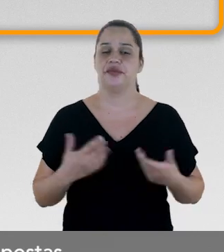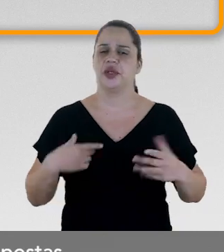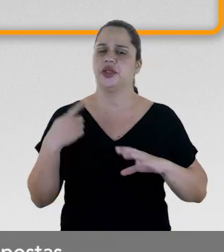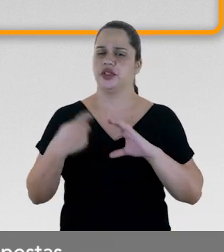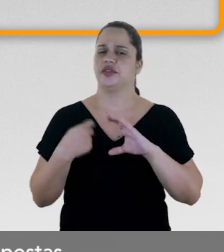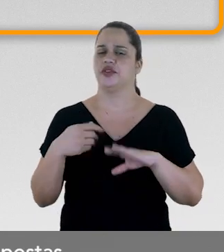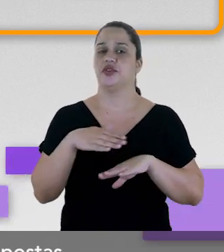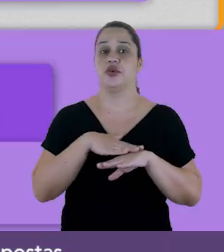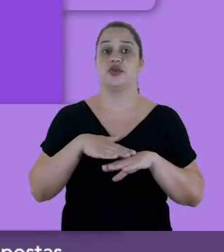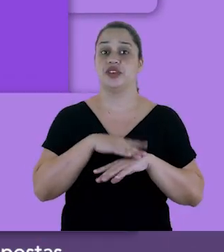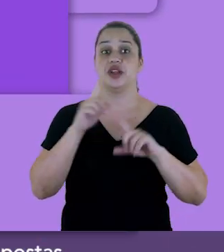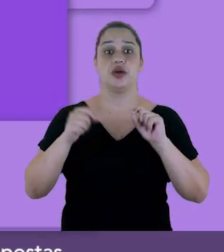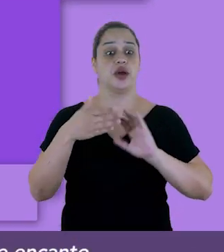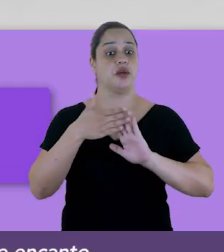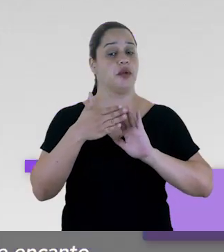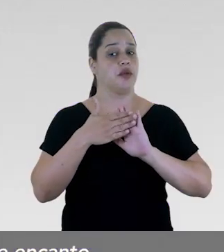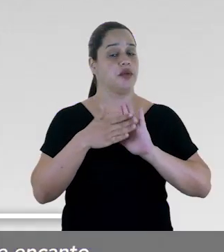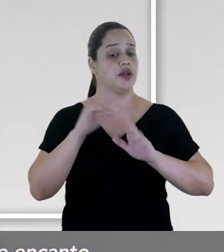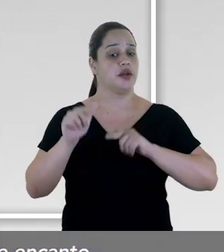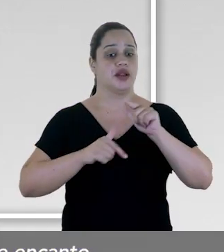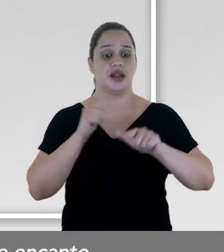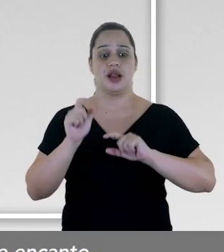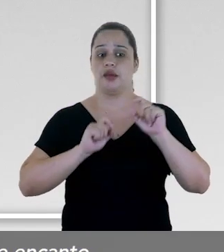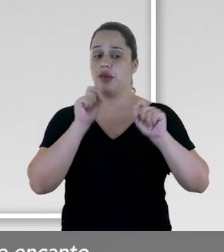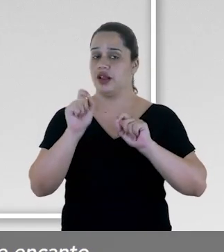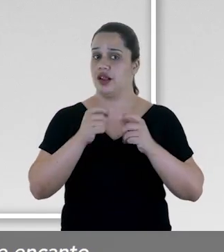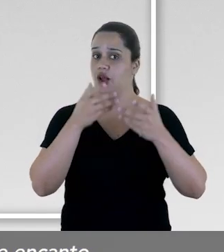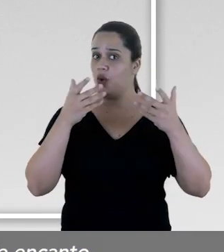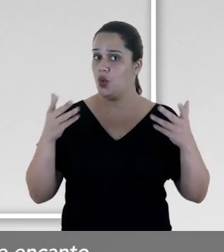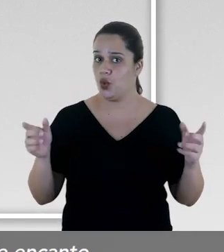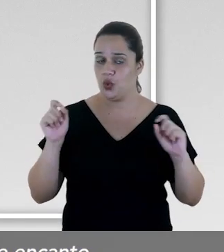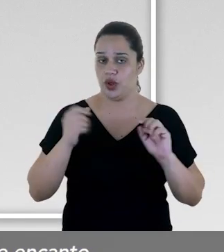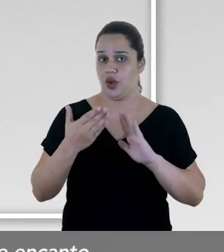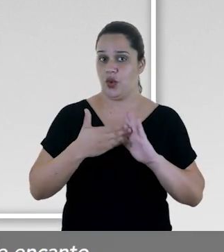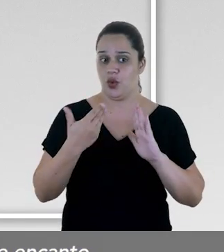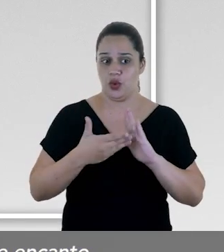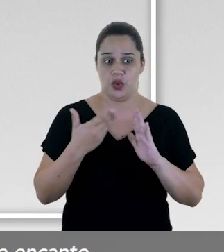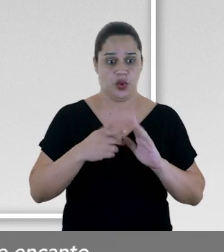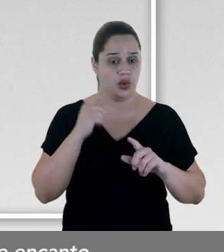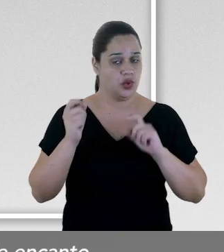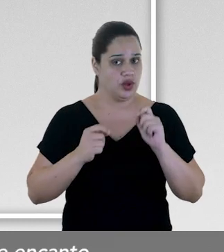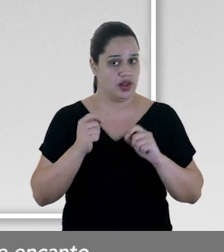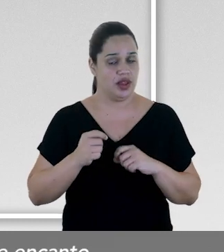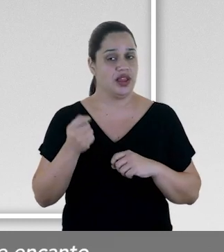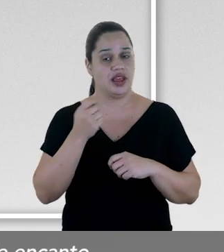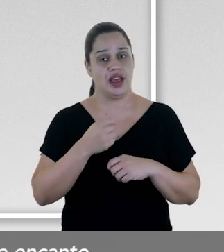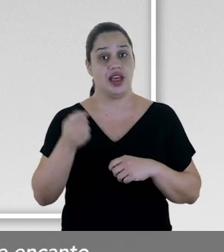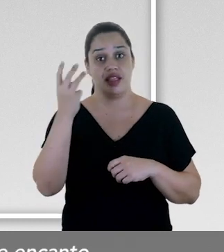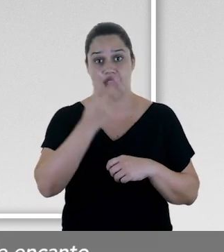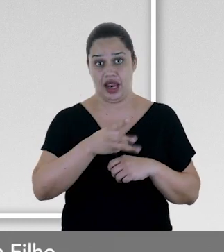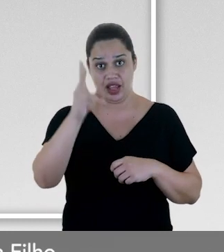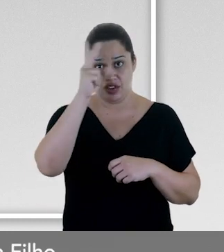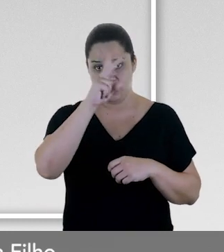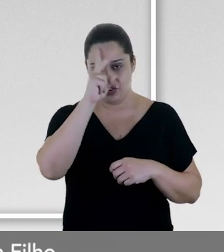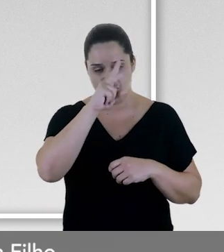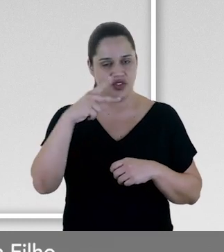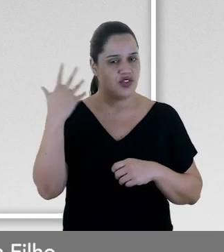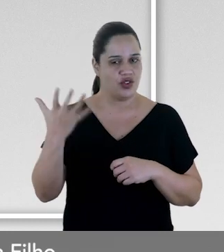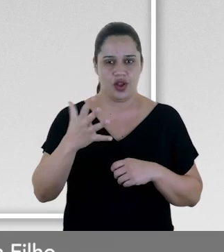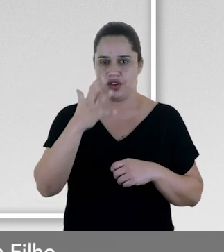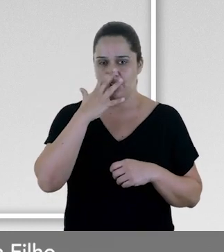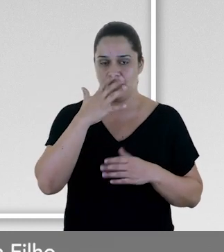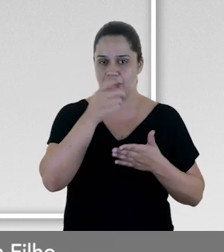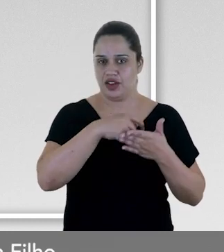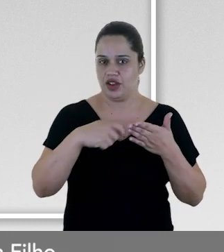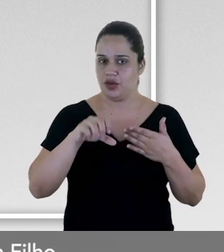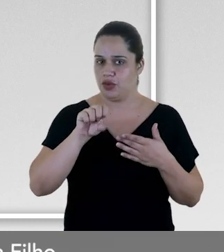conversar sobre algumas propostas para trabalhar em sala de aula o livro Três Histórias de Encanto, escrito por